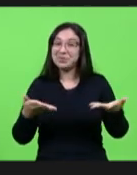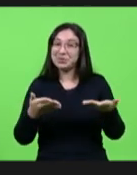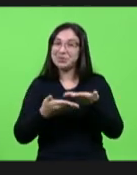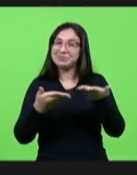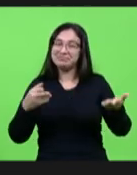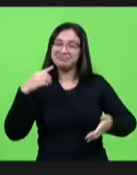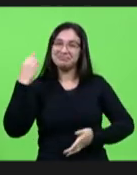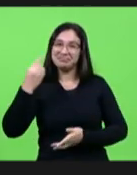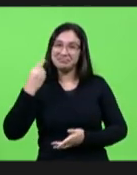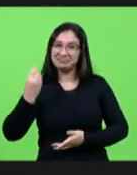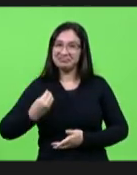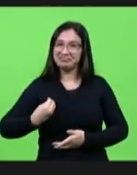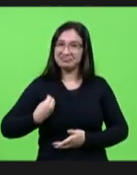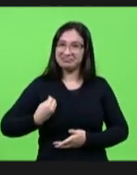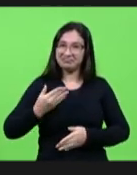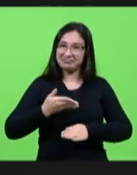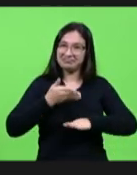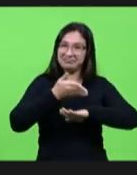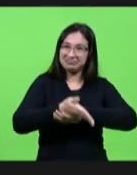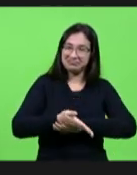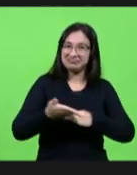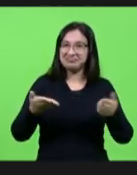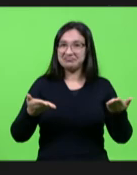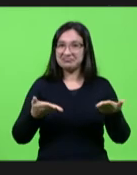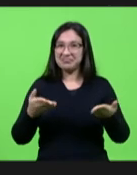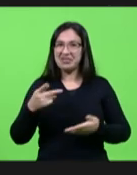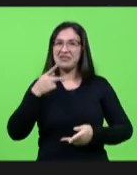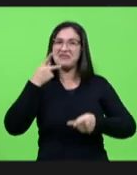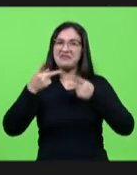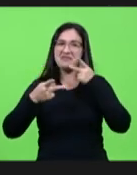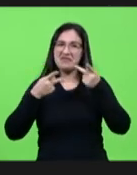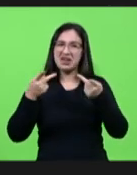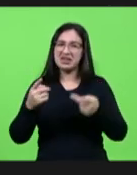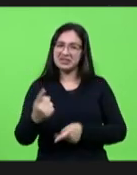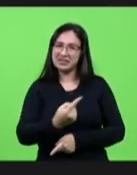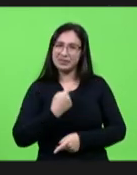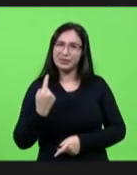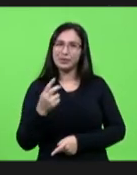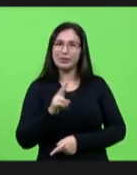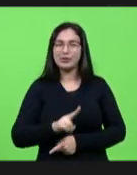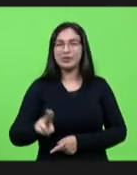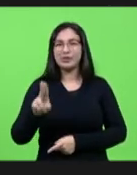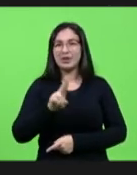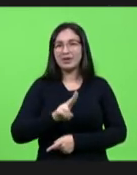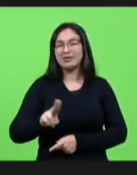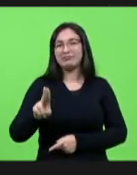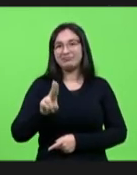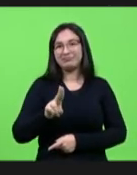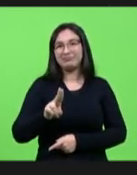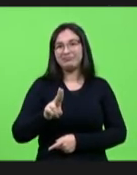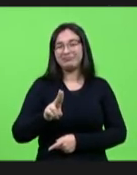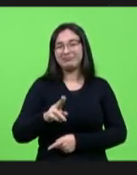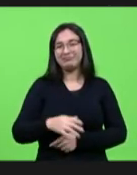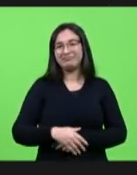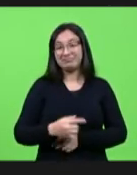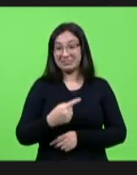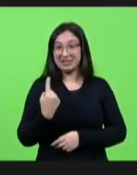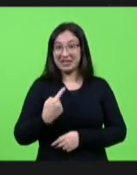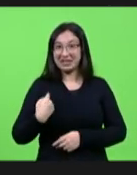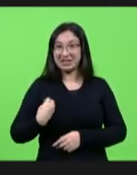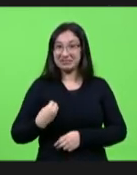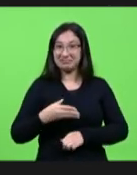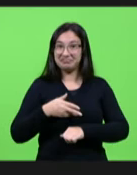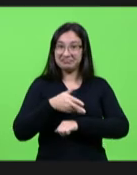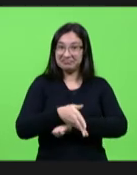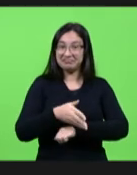aqui falando de nós usuários com nós presente falando